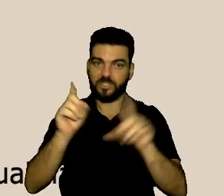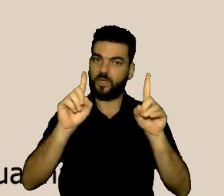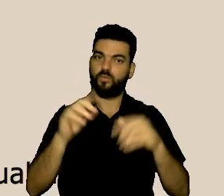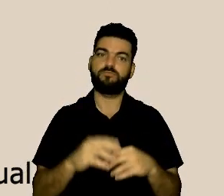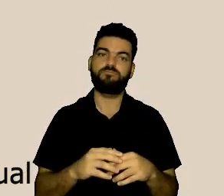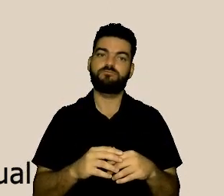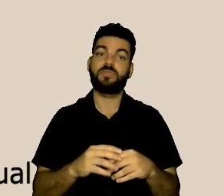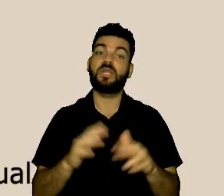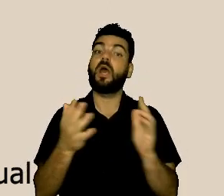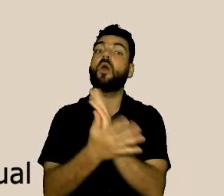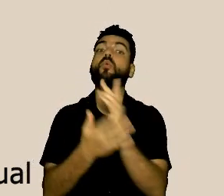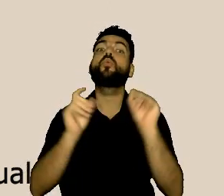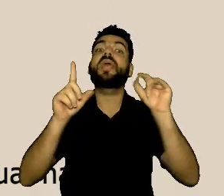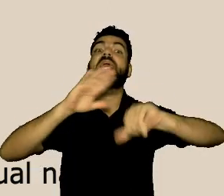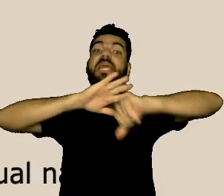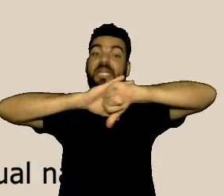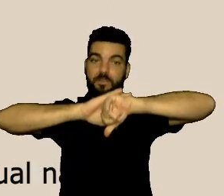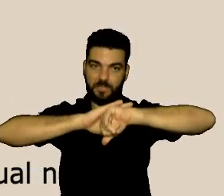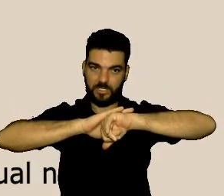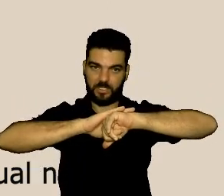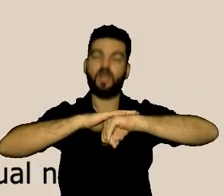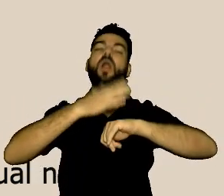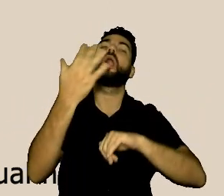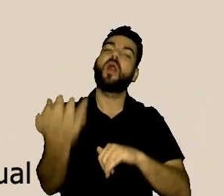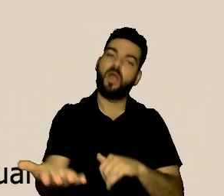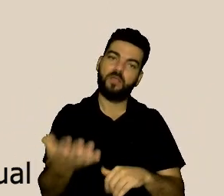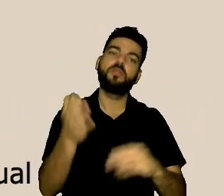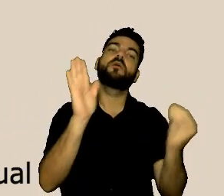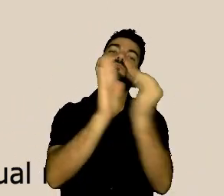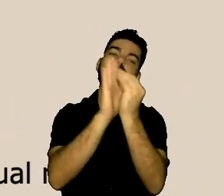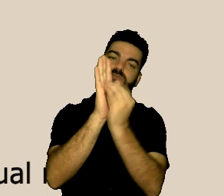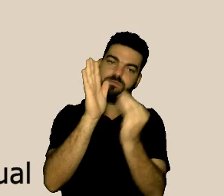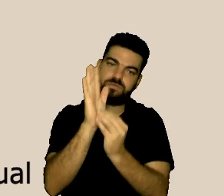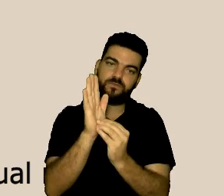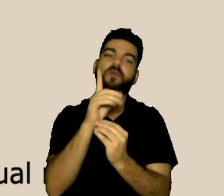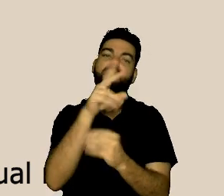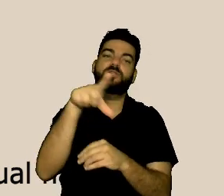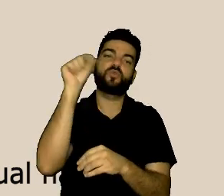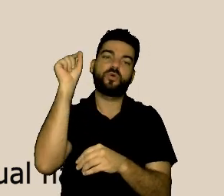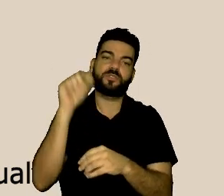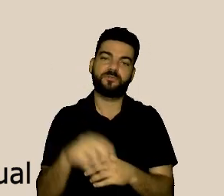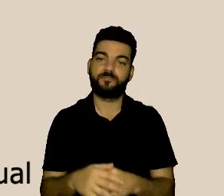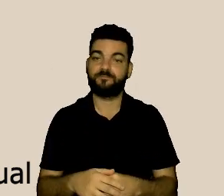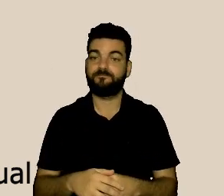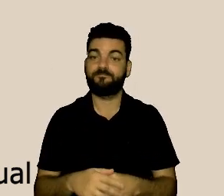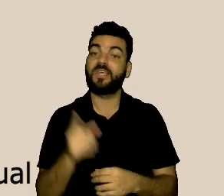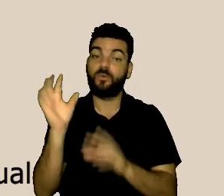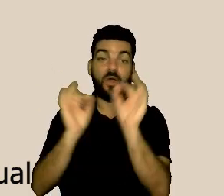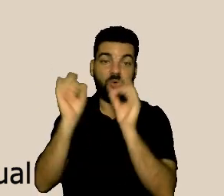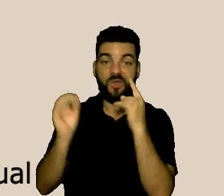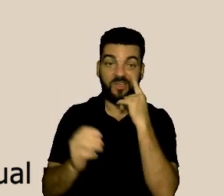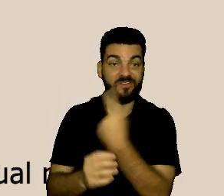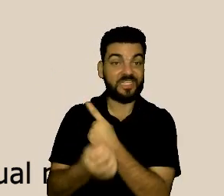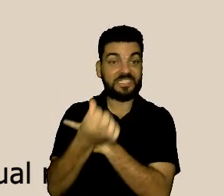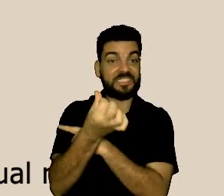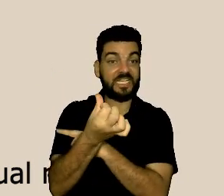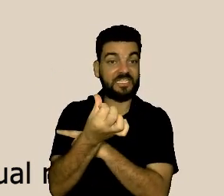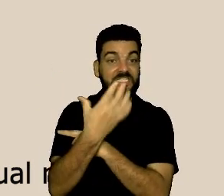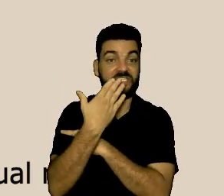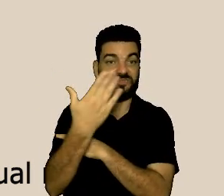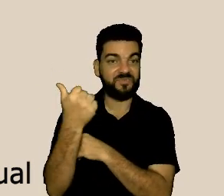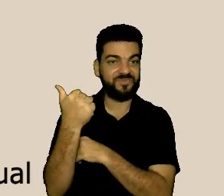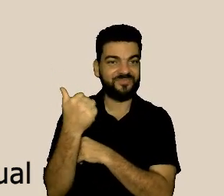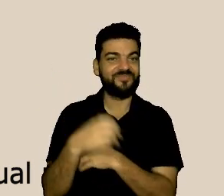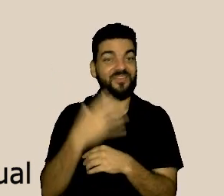de integridade, nós estratificamos em seis tipos, dando protagonismo à denúncia de assédio sexual,